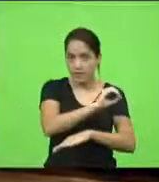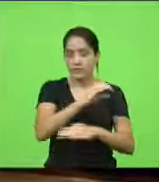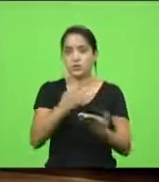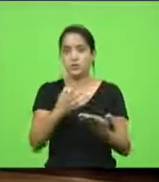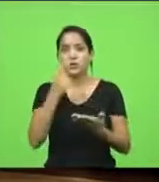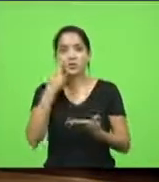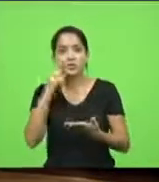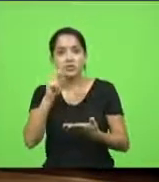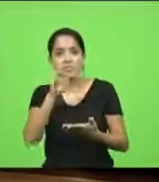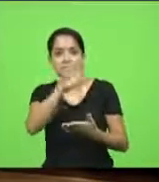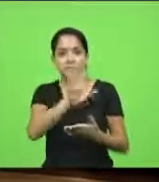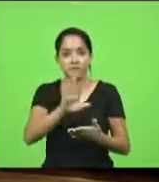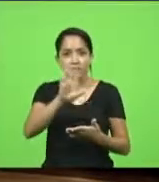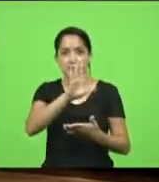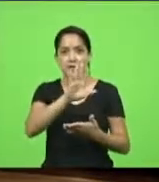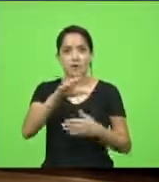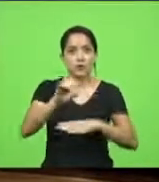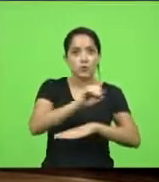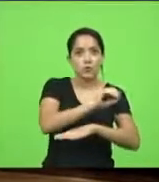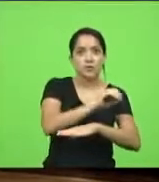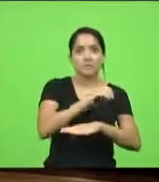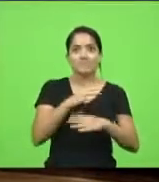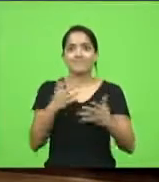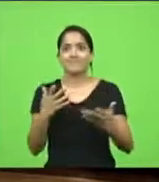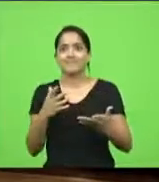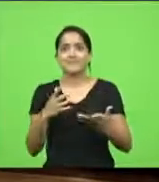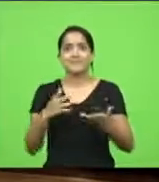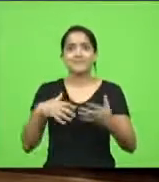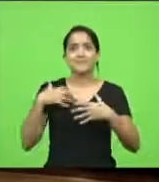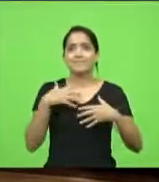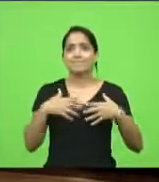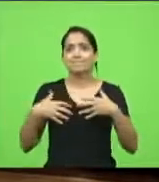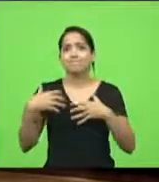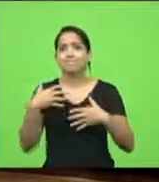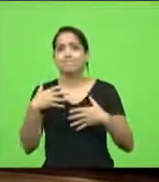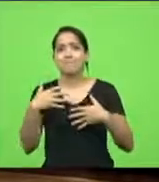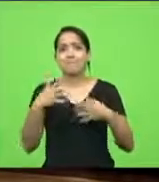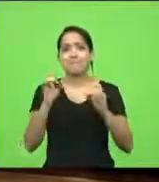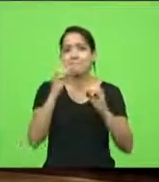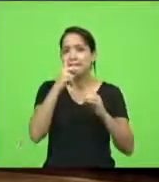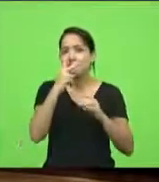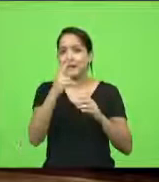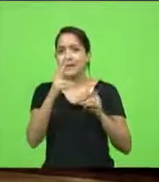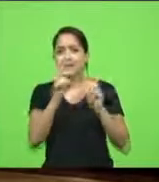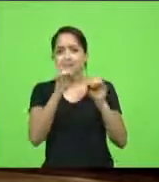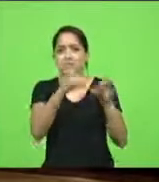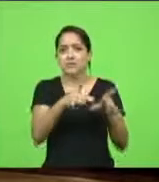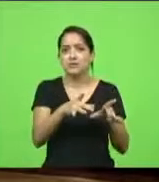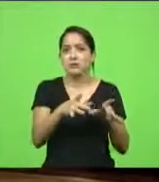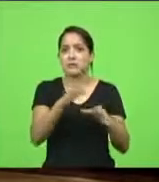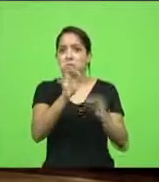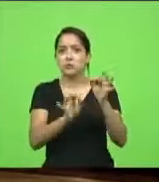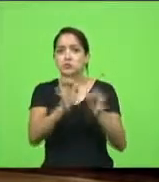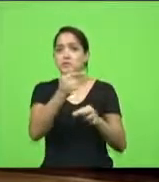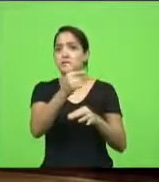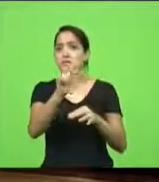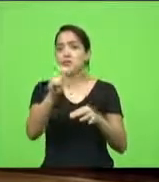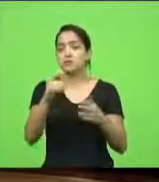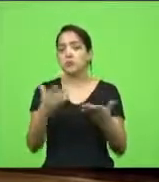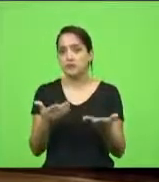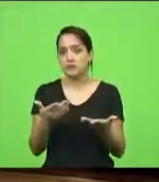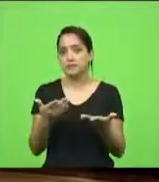olha o mapa do Oeste, a gente entra em desespero, porque a gente se sente abandonado, injustiçado e não enxerga as estruturas.